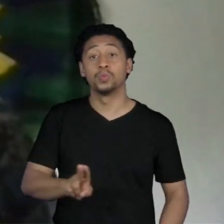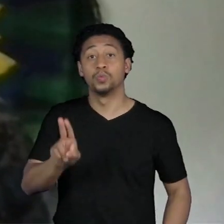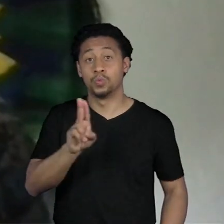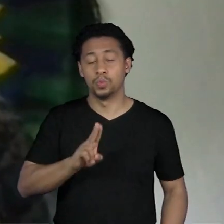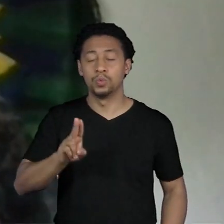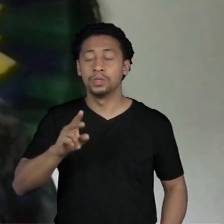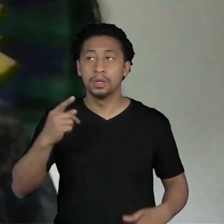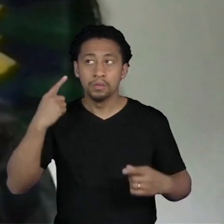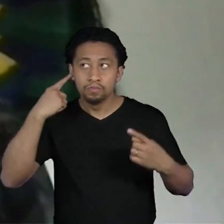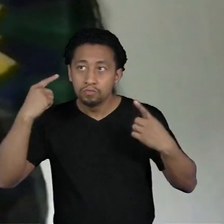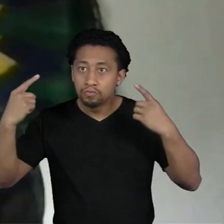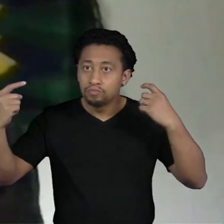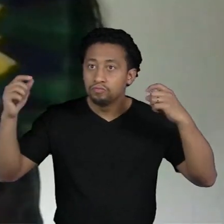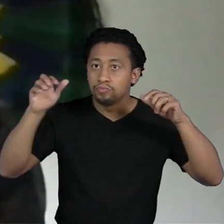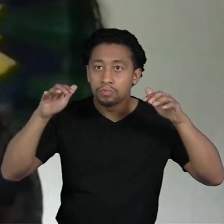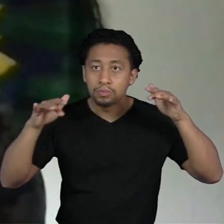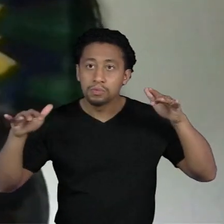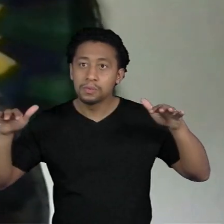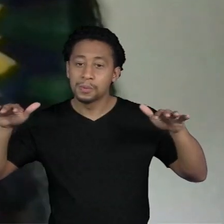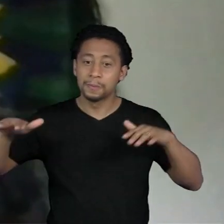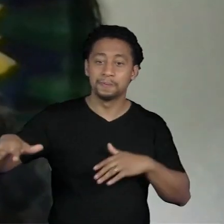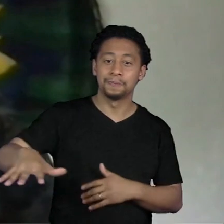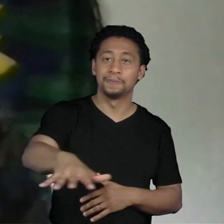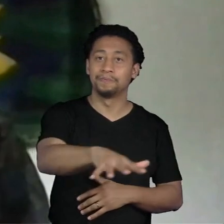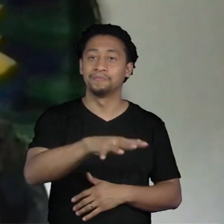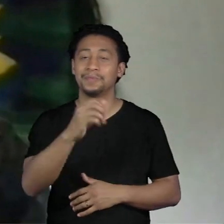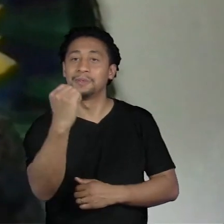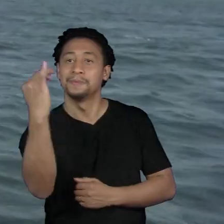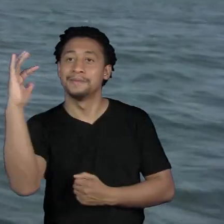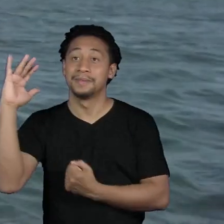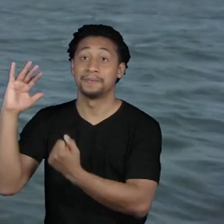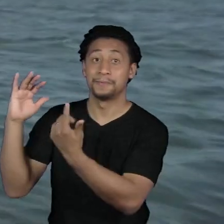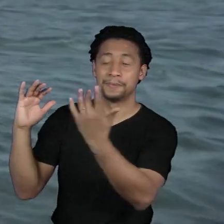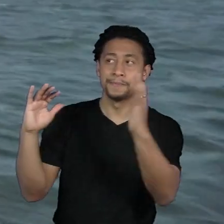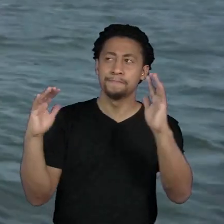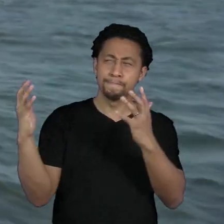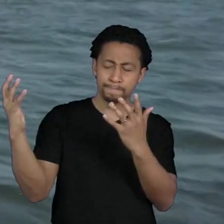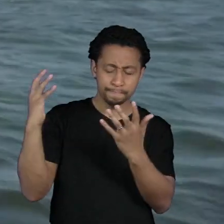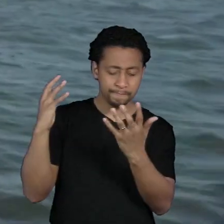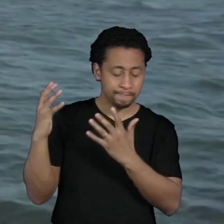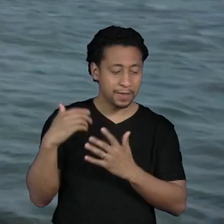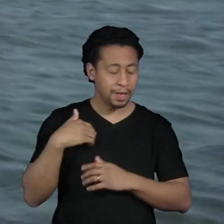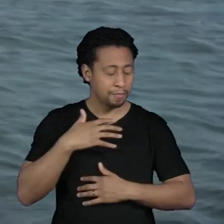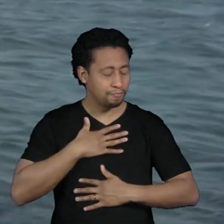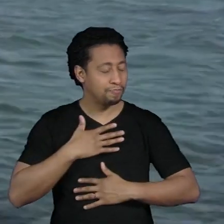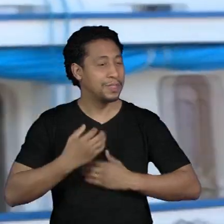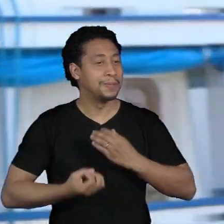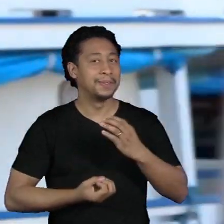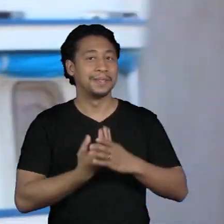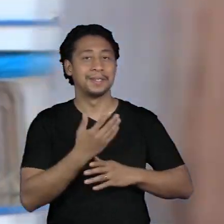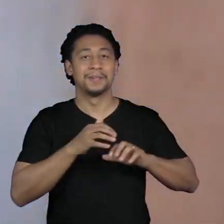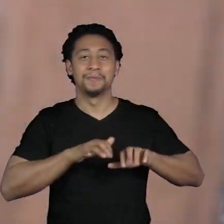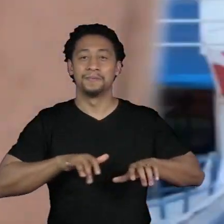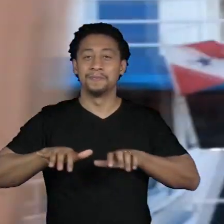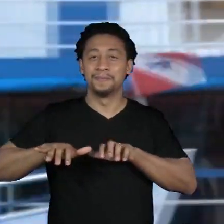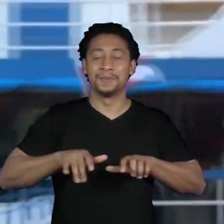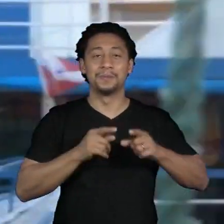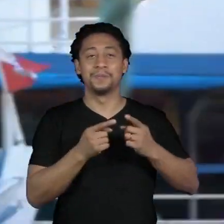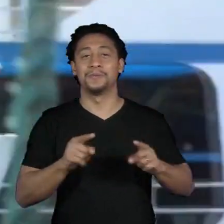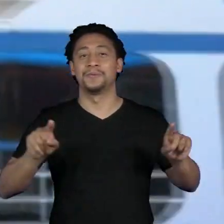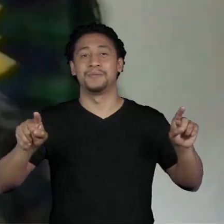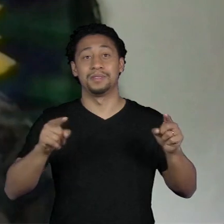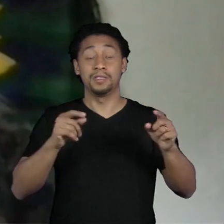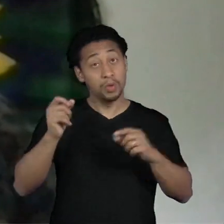os sons as influências da floresta dos sons da floresta da cultura local em suas